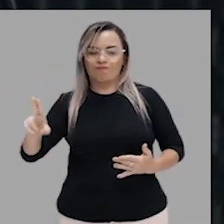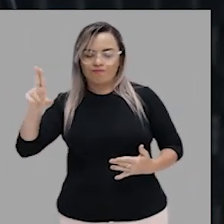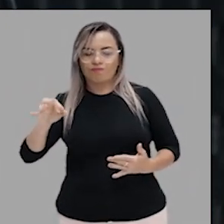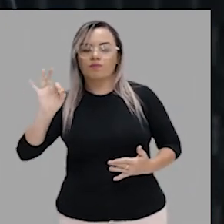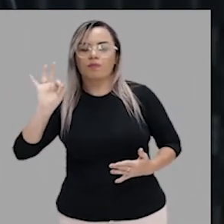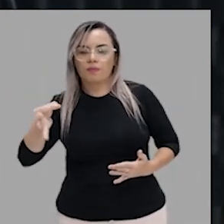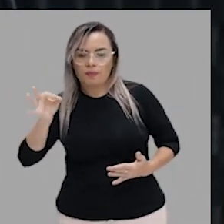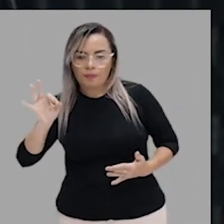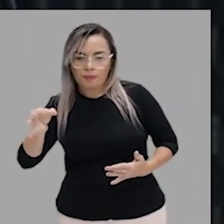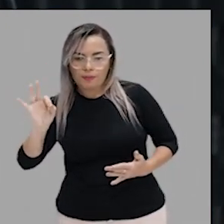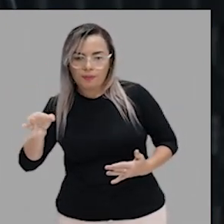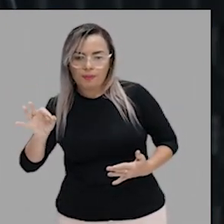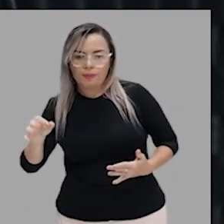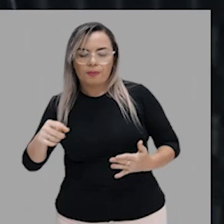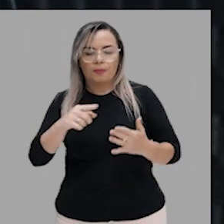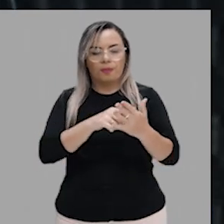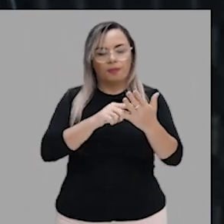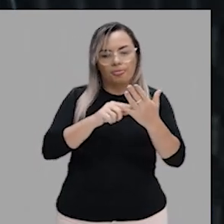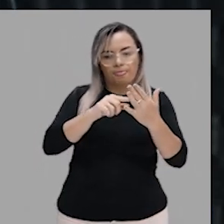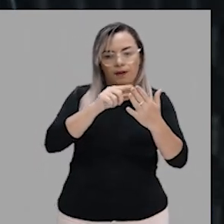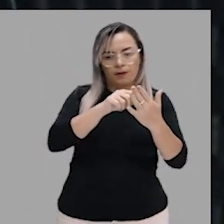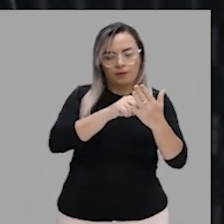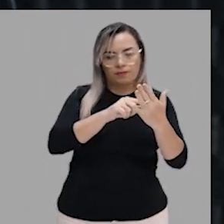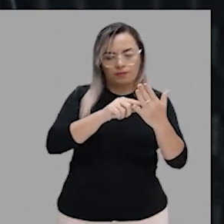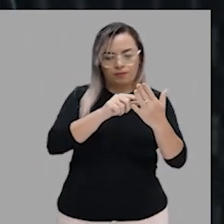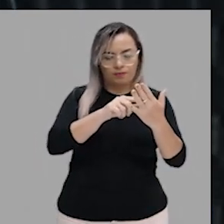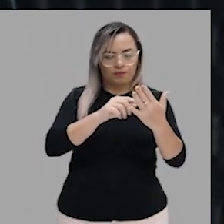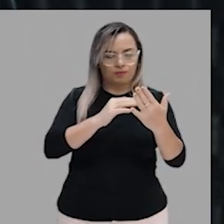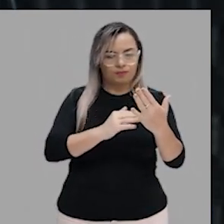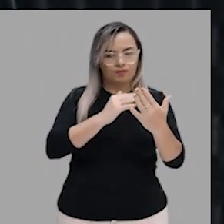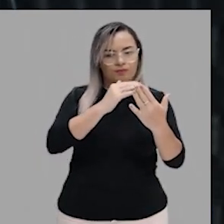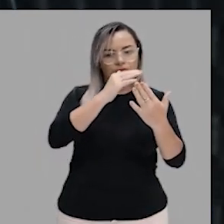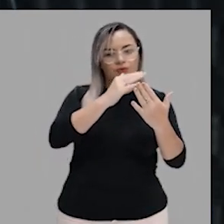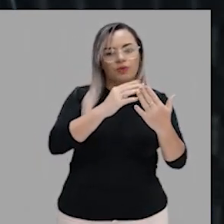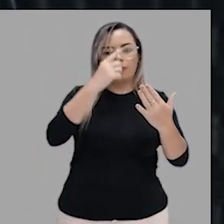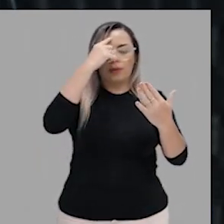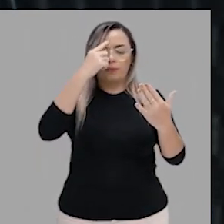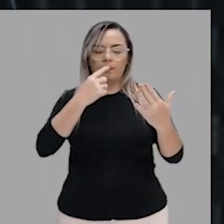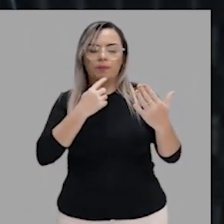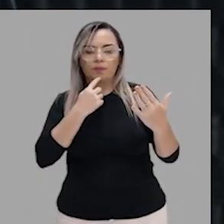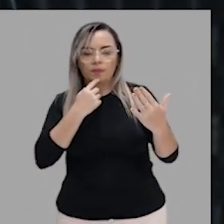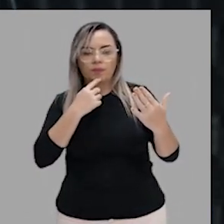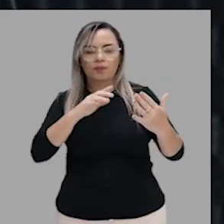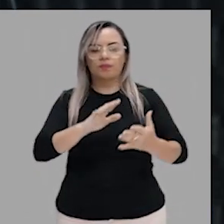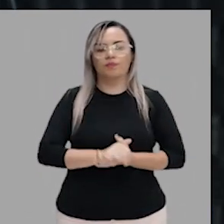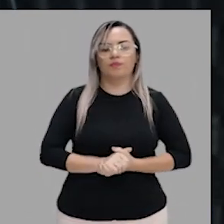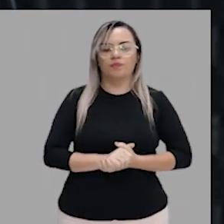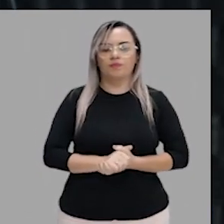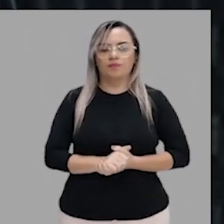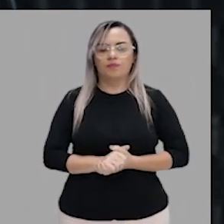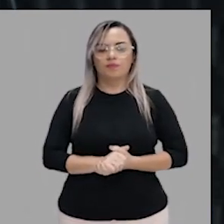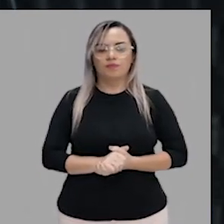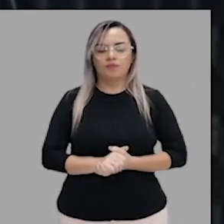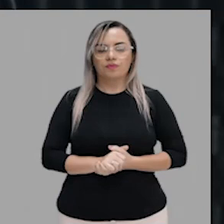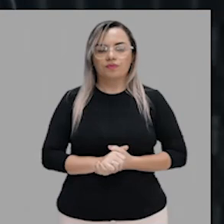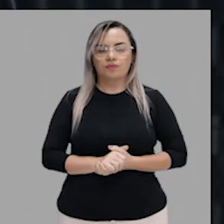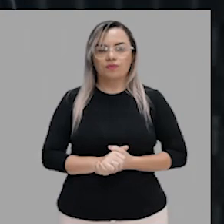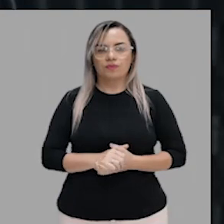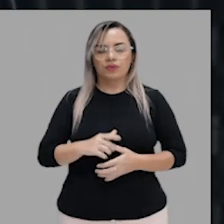exemplo de um conceito, algo que você pode falar no dia a dia usando a regência errada. Consiste em alguma coisa e não de,